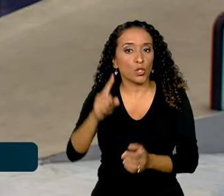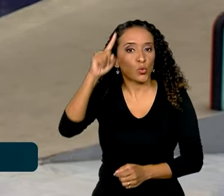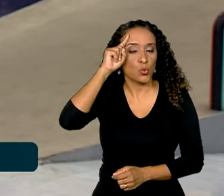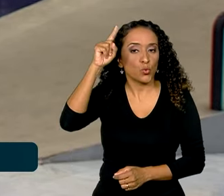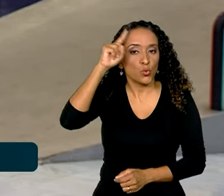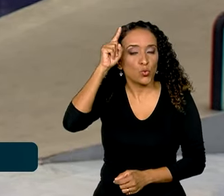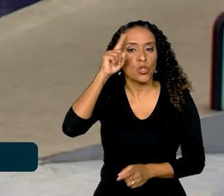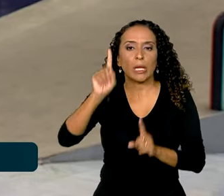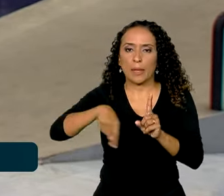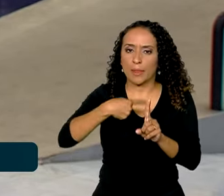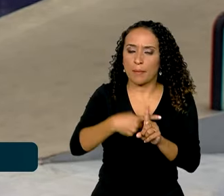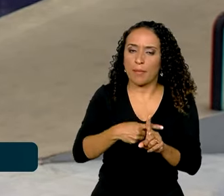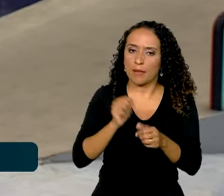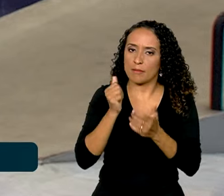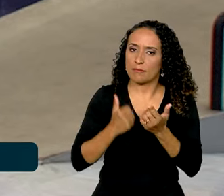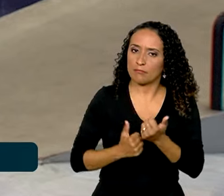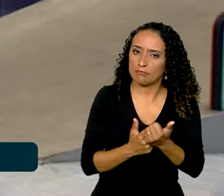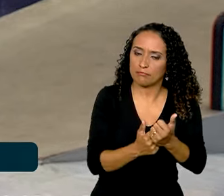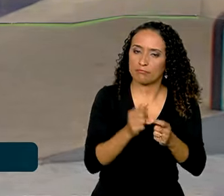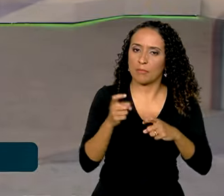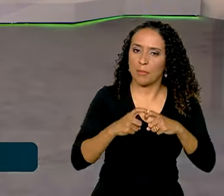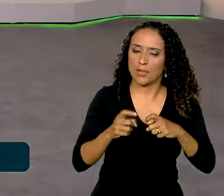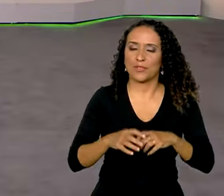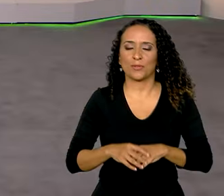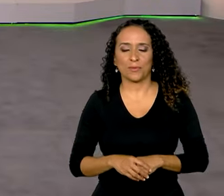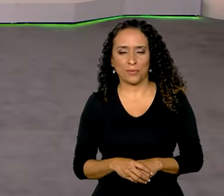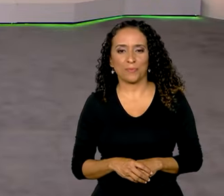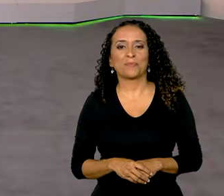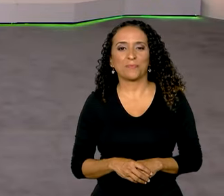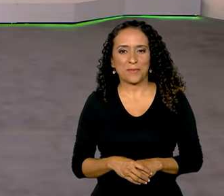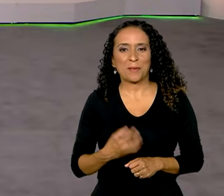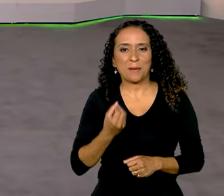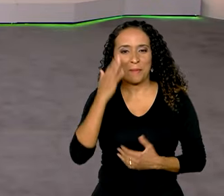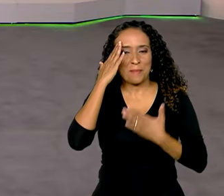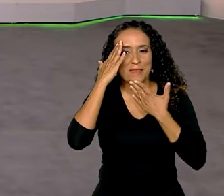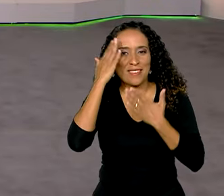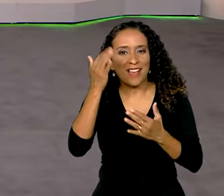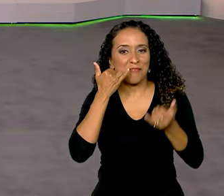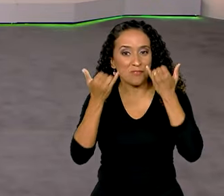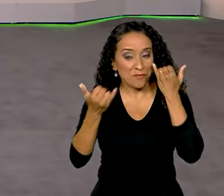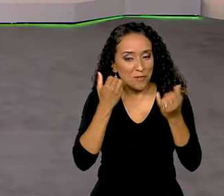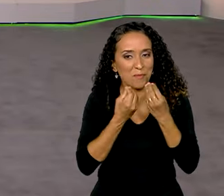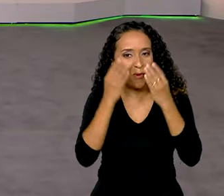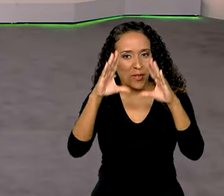dia, além de assistência médica. Carol. Ok, Pablo. Obrigada pelas informações. Boa noite para você. Obrigada.